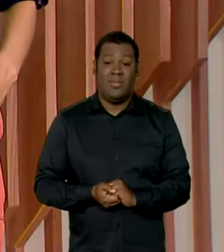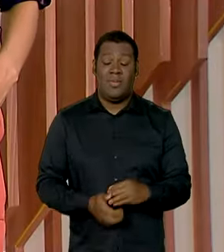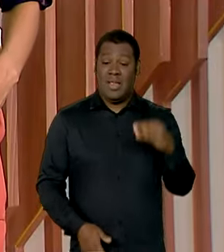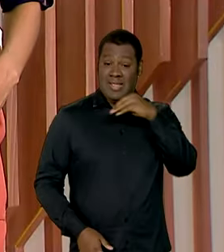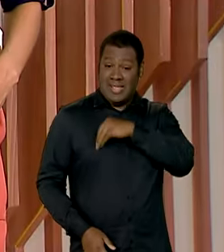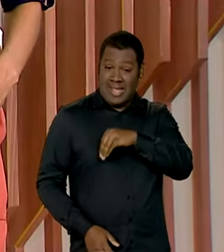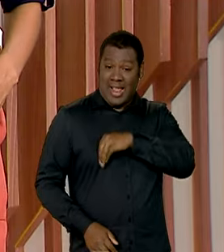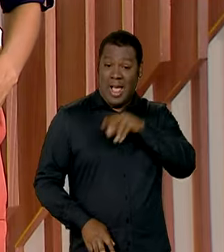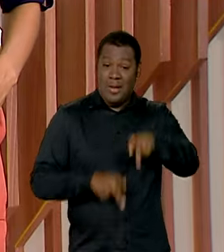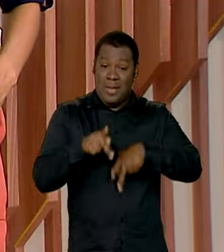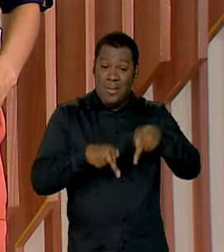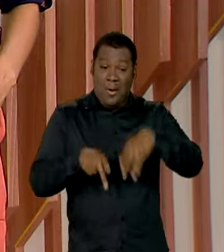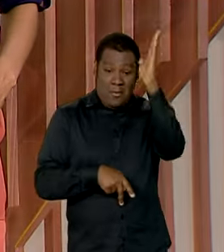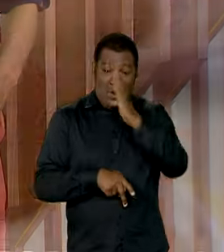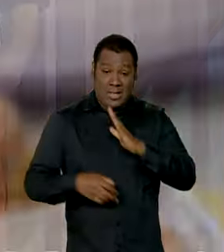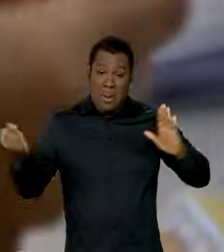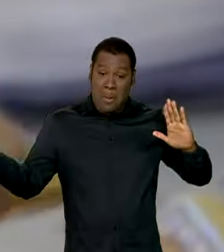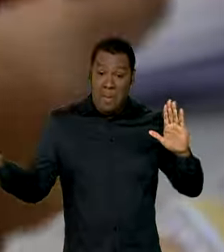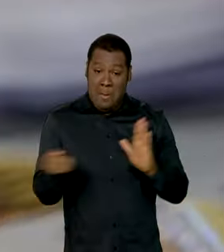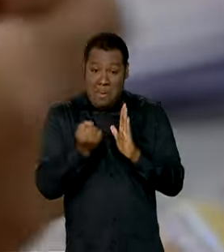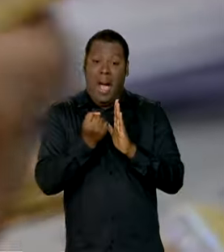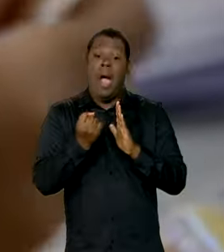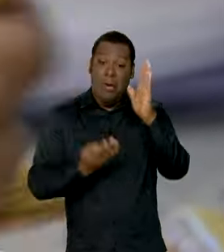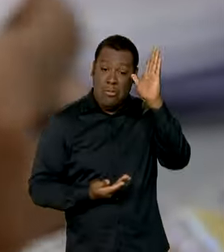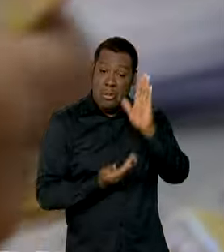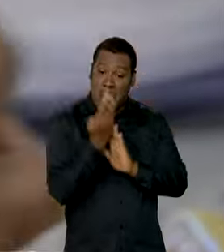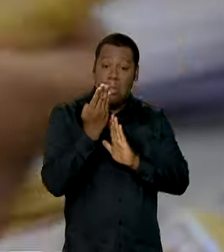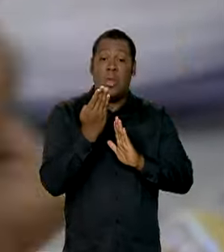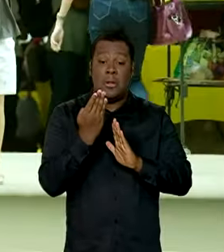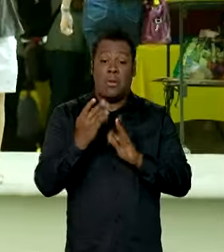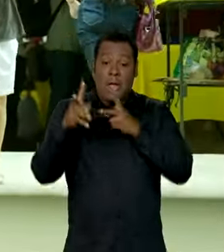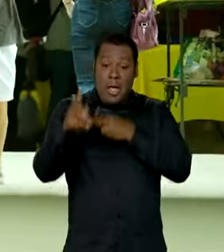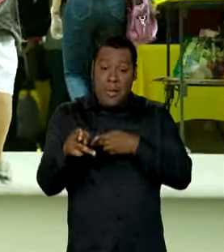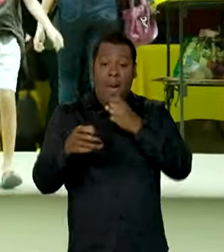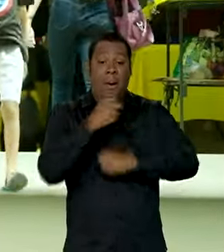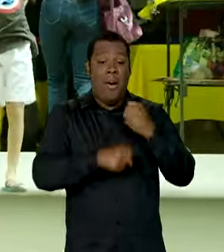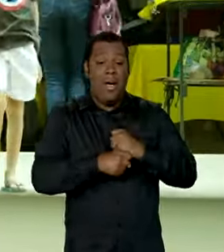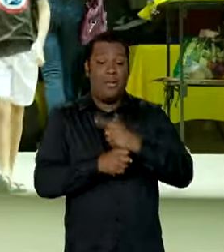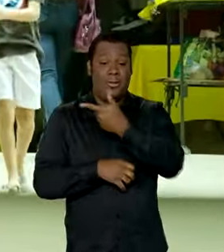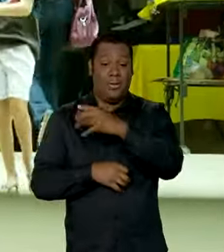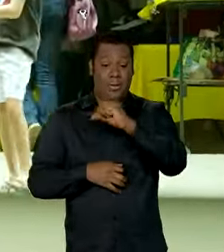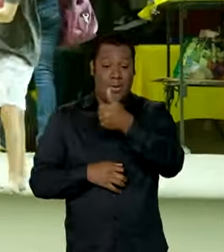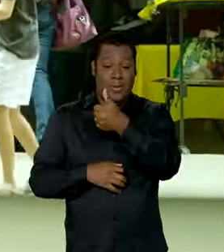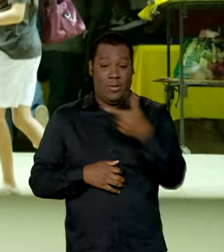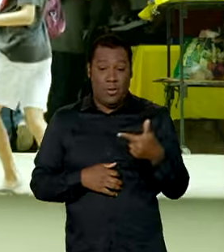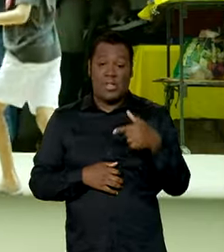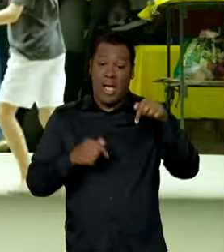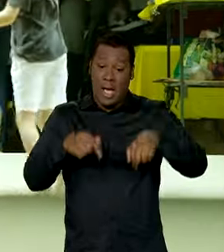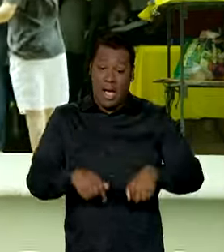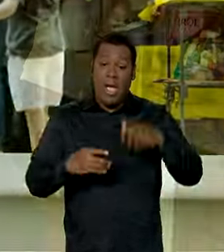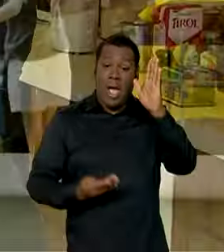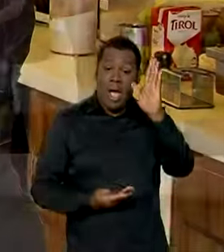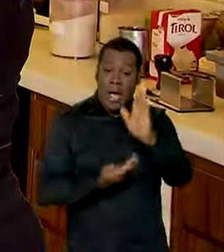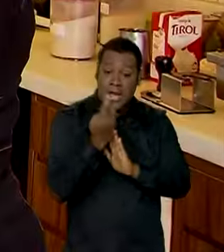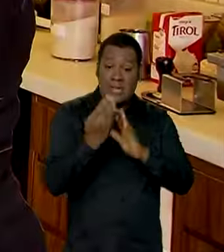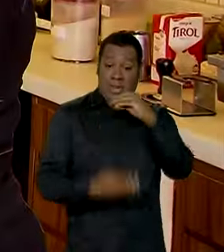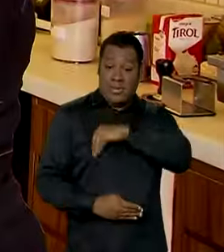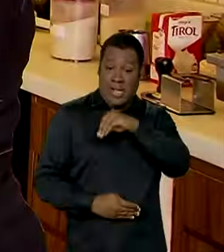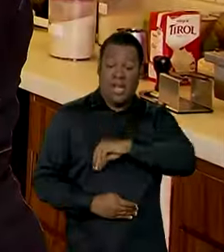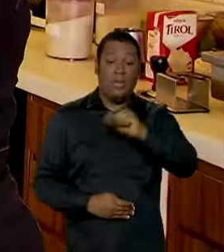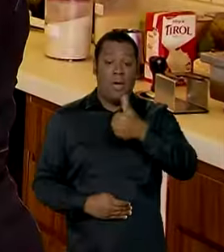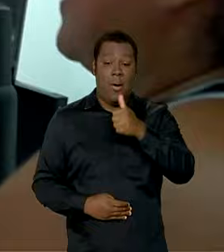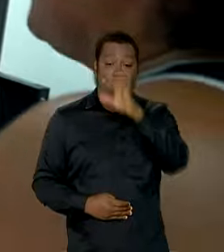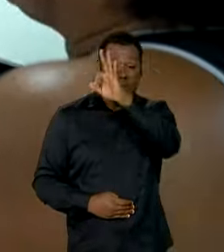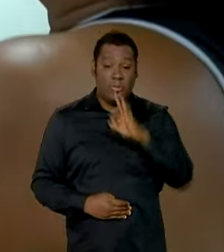Renda do brasileiro registra a maior alta em 12 anos, crescimento médio foi de 11,5%. Mais